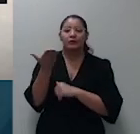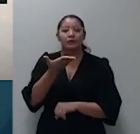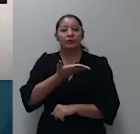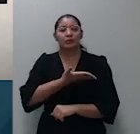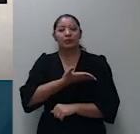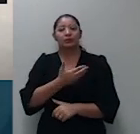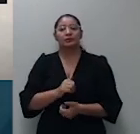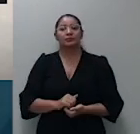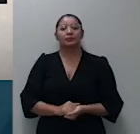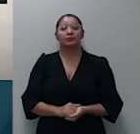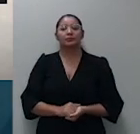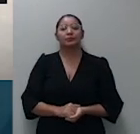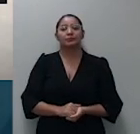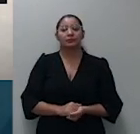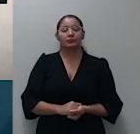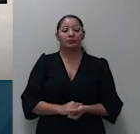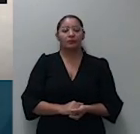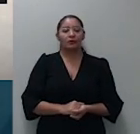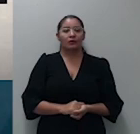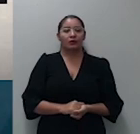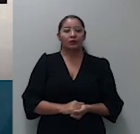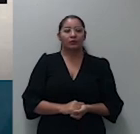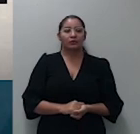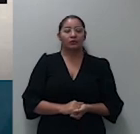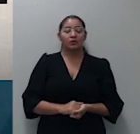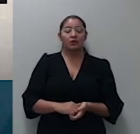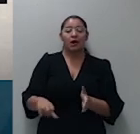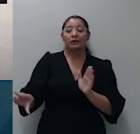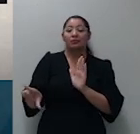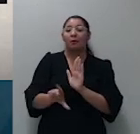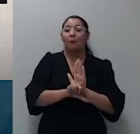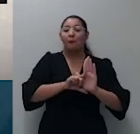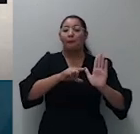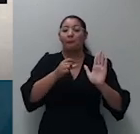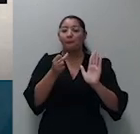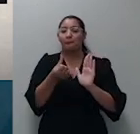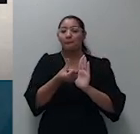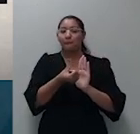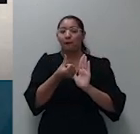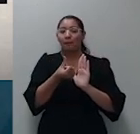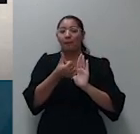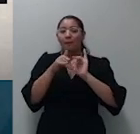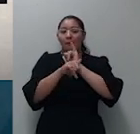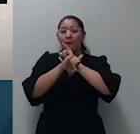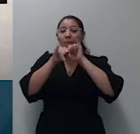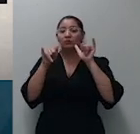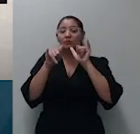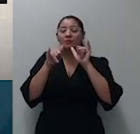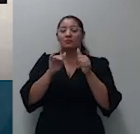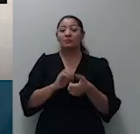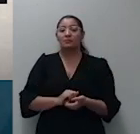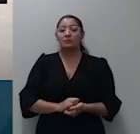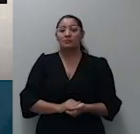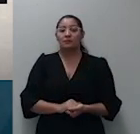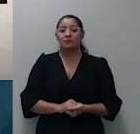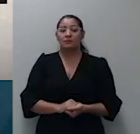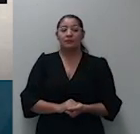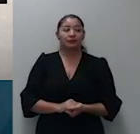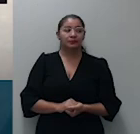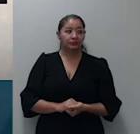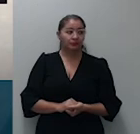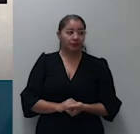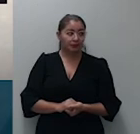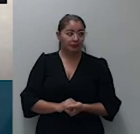aqui na sexta lauda eu destaco a seguinte afirmação de fato